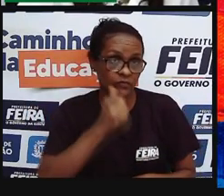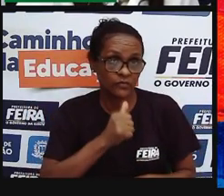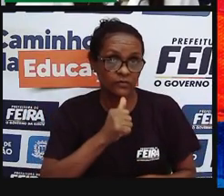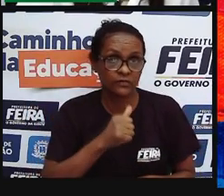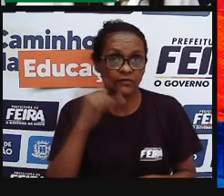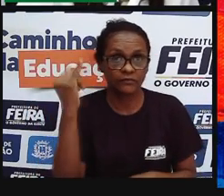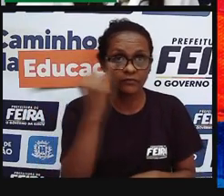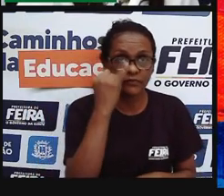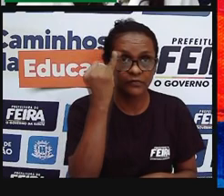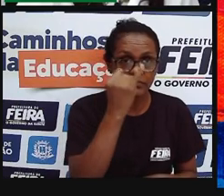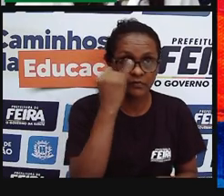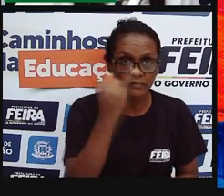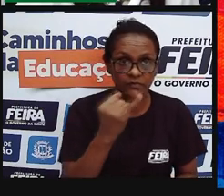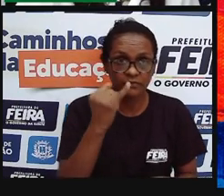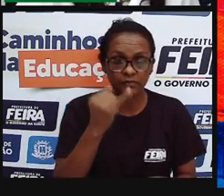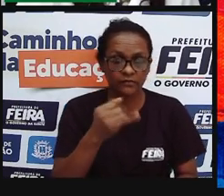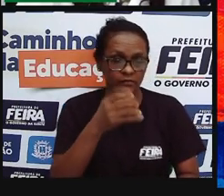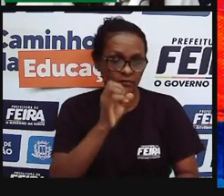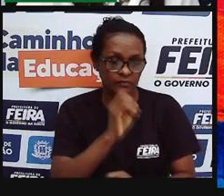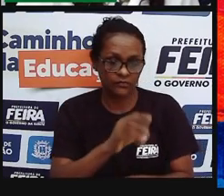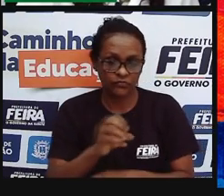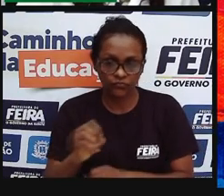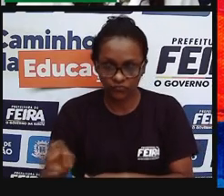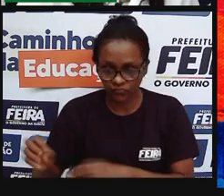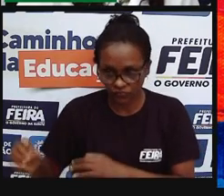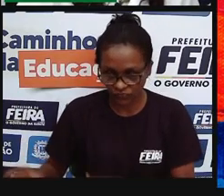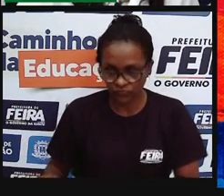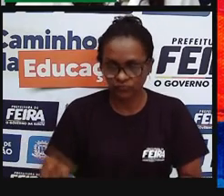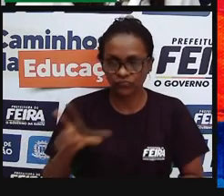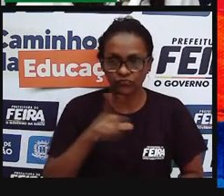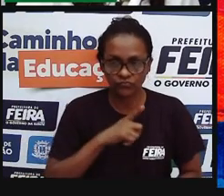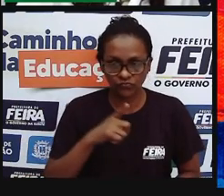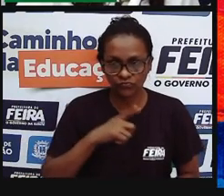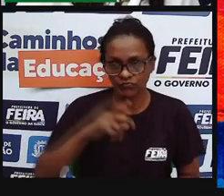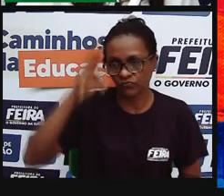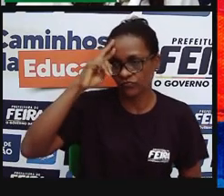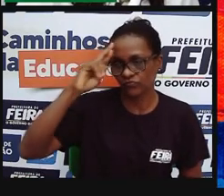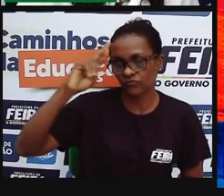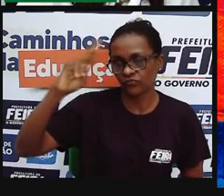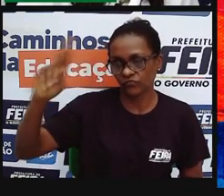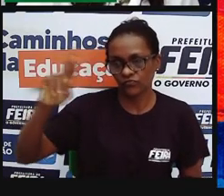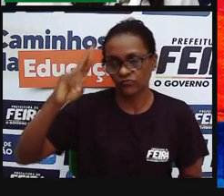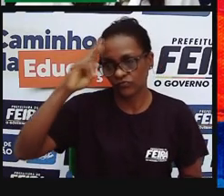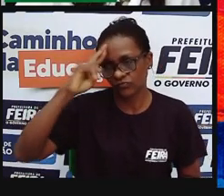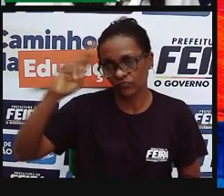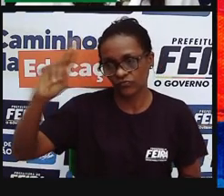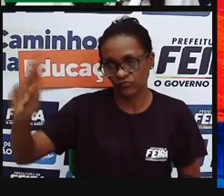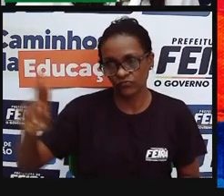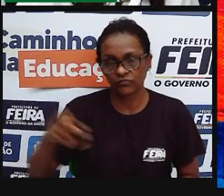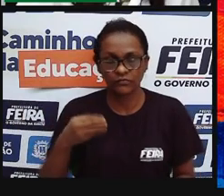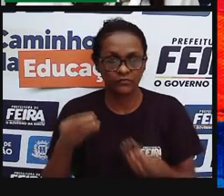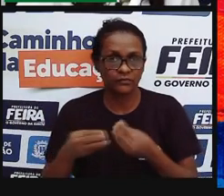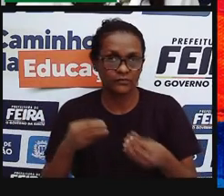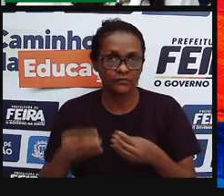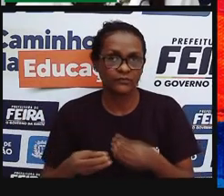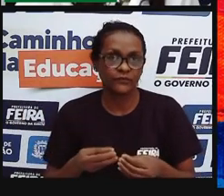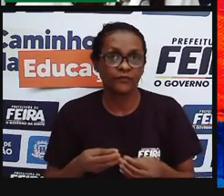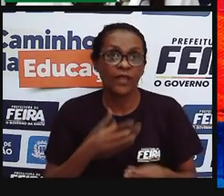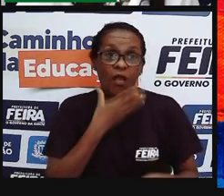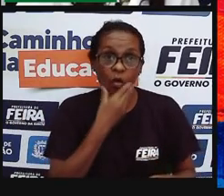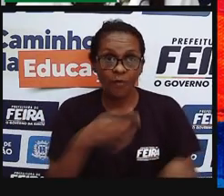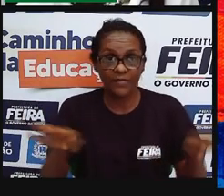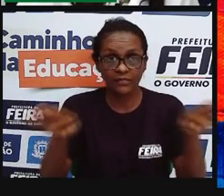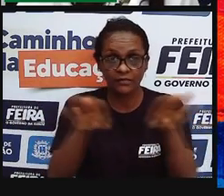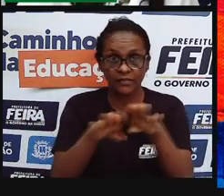país, educadas e treinadas para a liderança, não apenas entre as mulheres, mas também os homens,